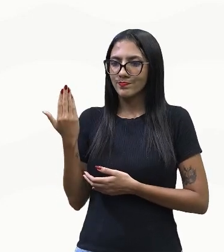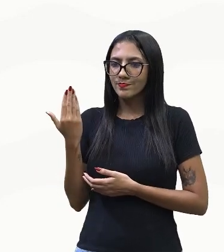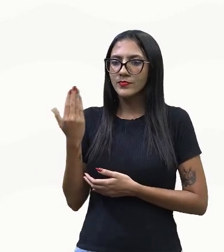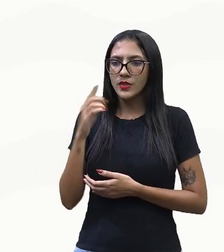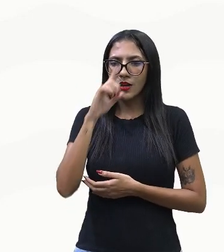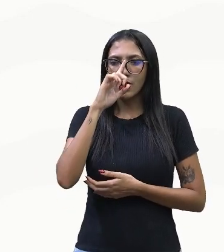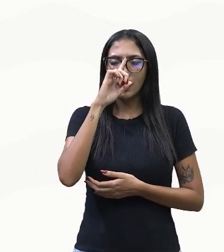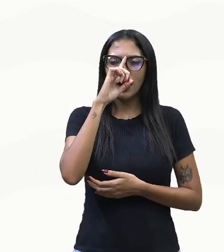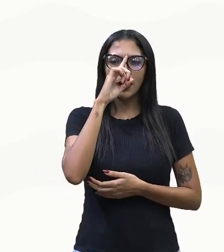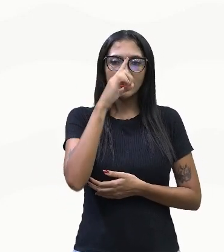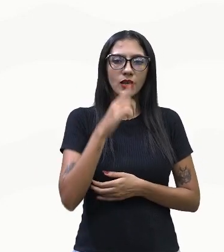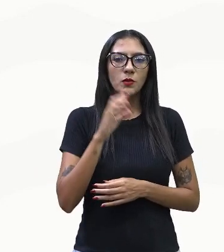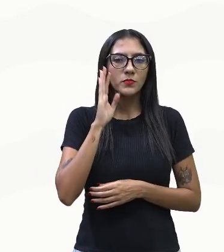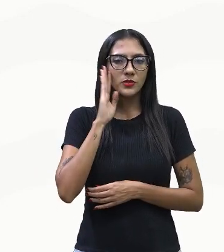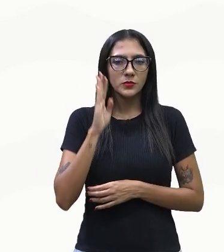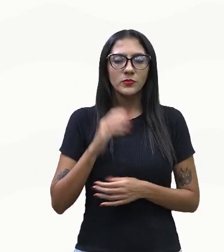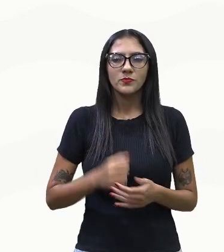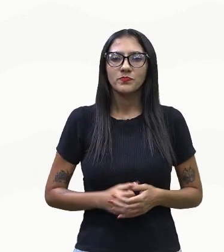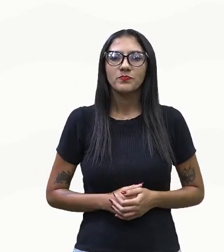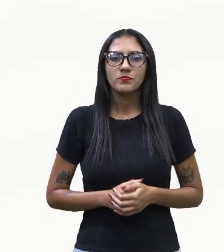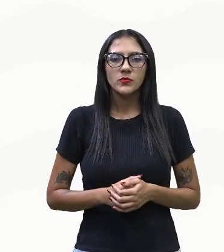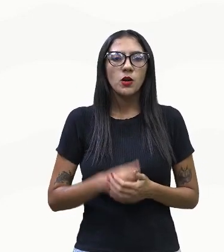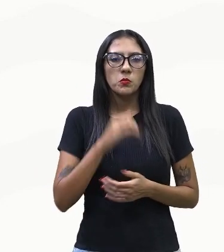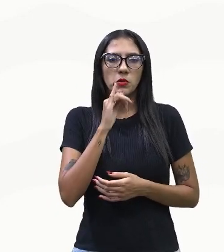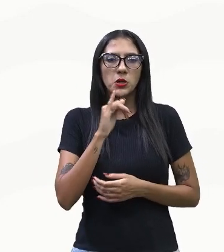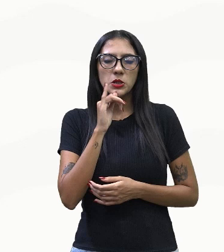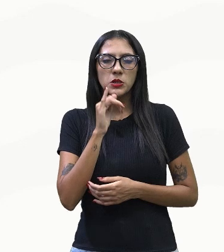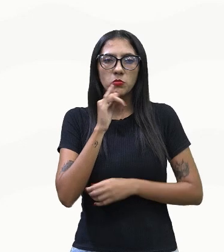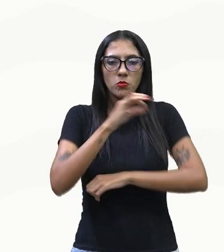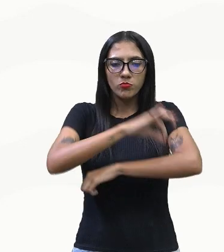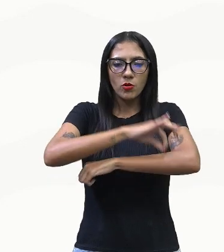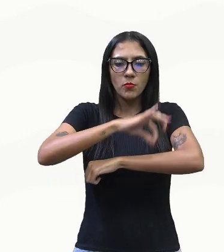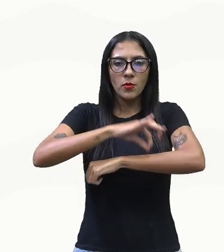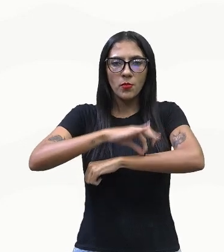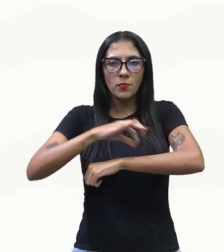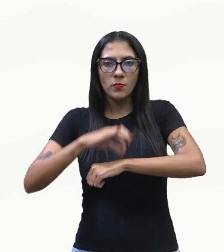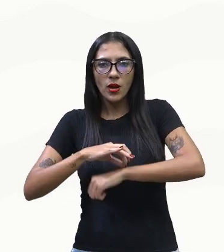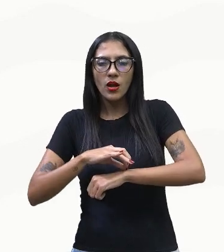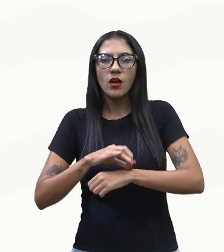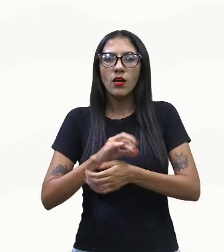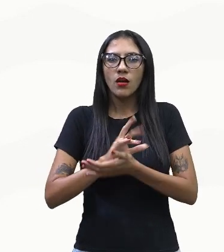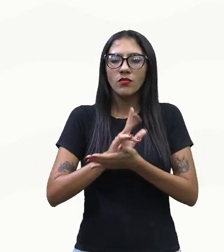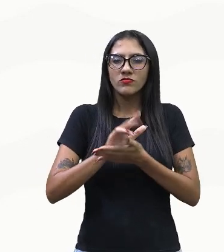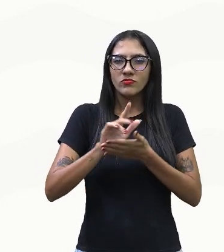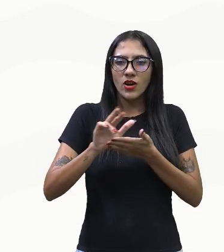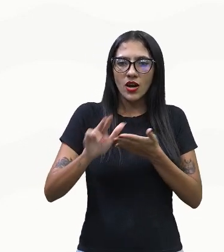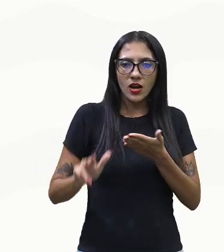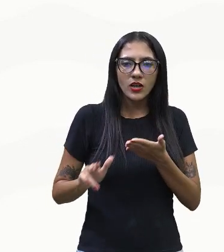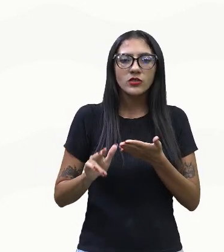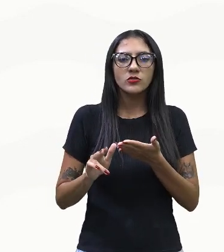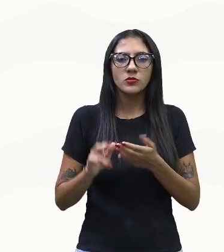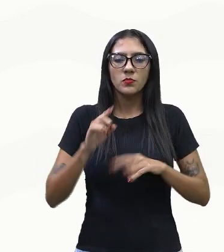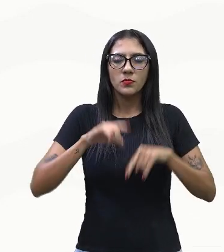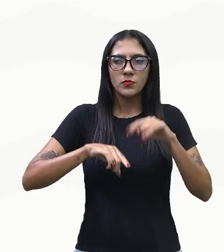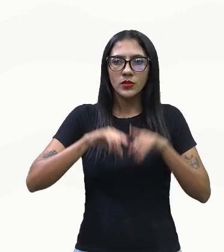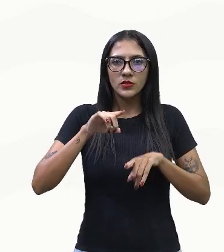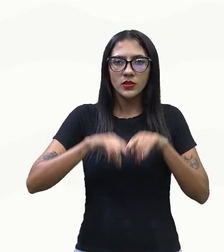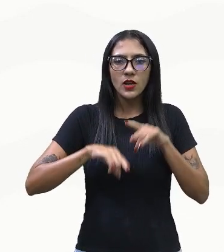agronegócio, até porque, para você plantar soja e milho, principalmente, que são as commodities, que a gente chama, né, que são aqui,